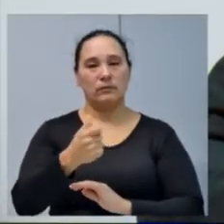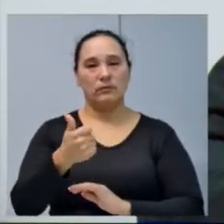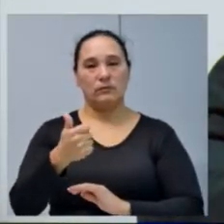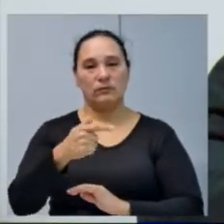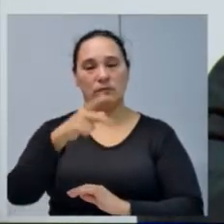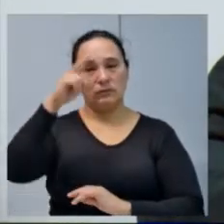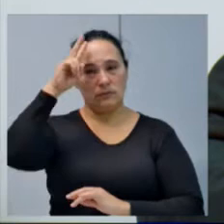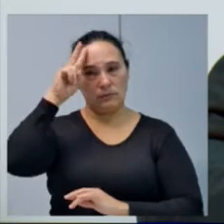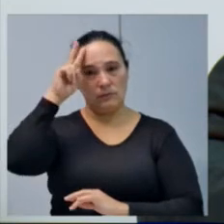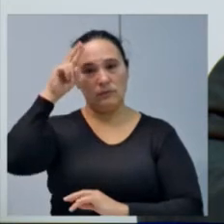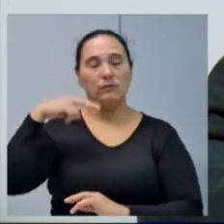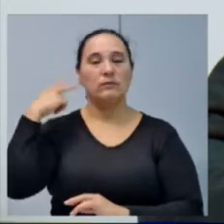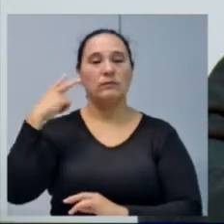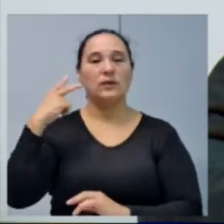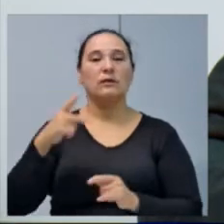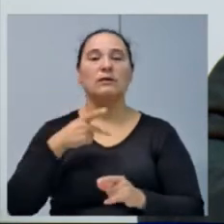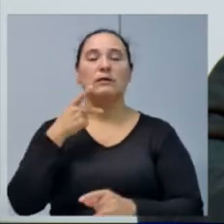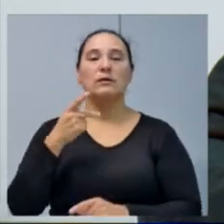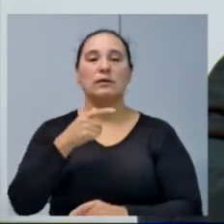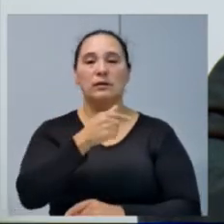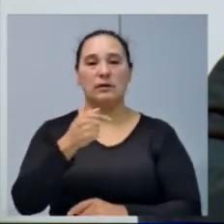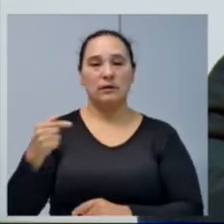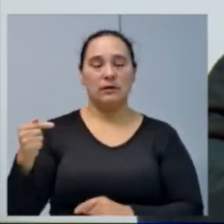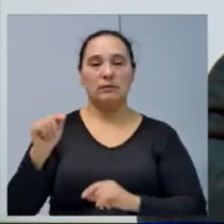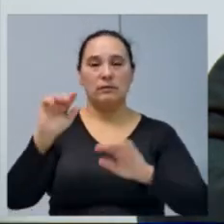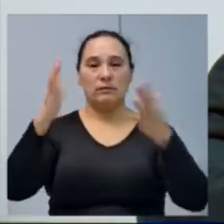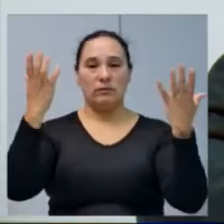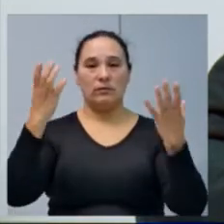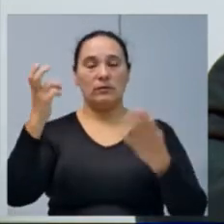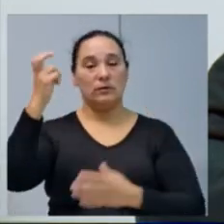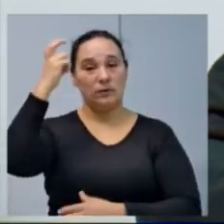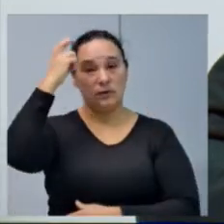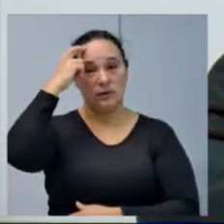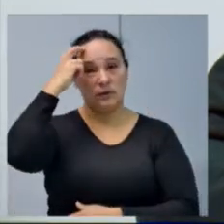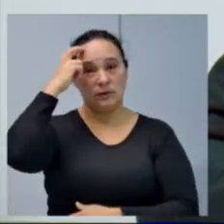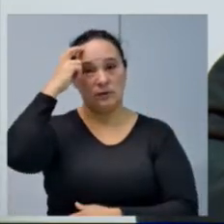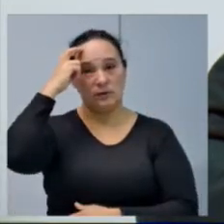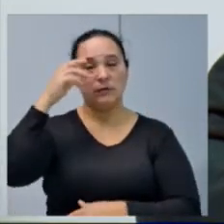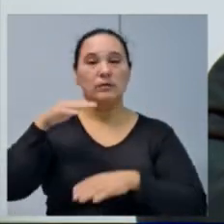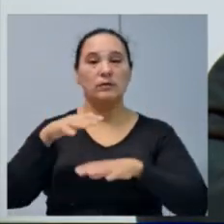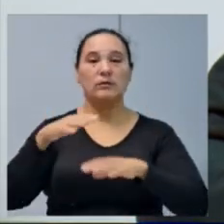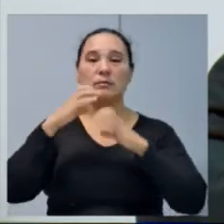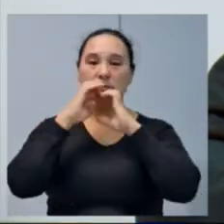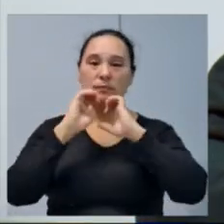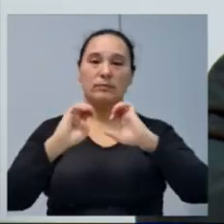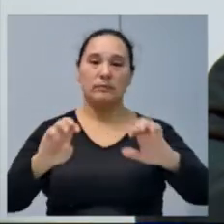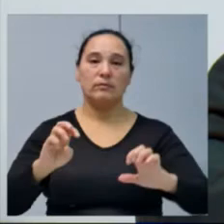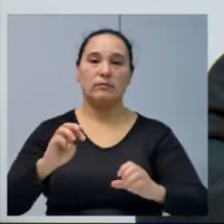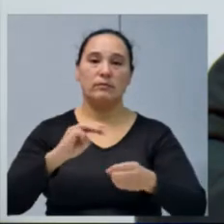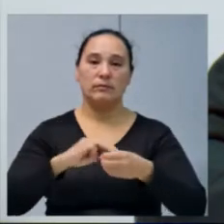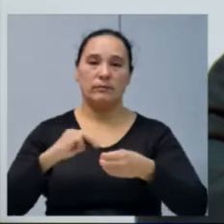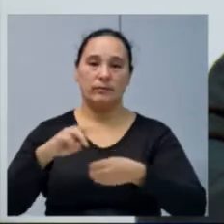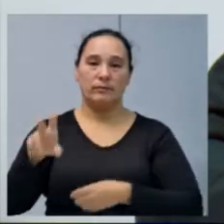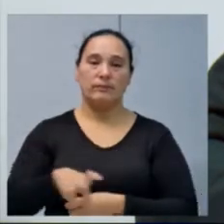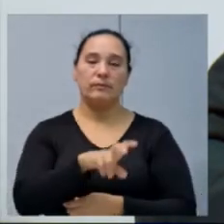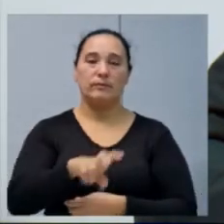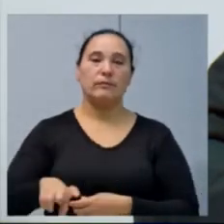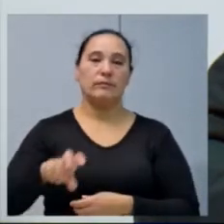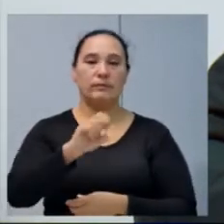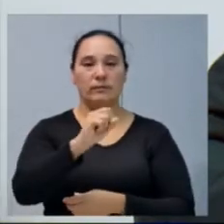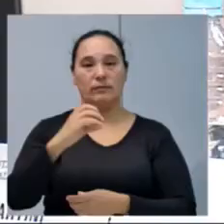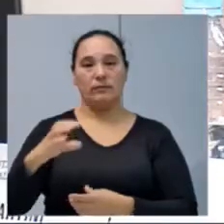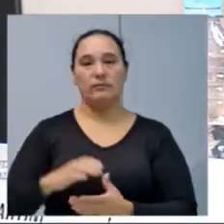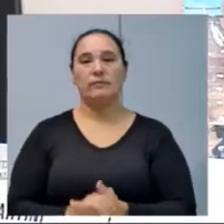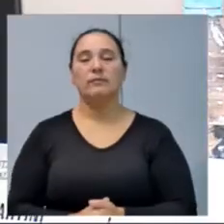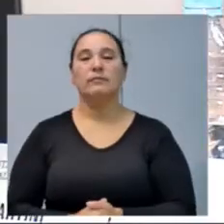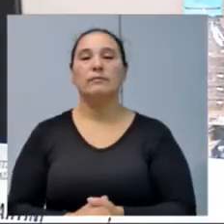Natal Busnello Moreira, que institui a semana de celebração da cultura e do movimento evangélico do município de Xenxerê, Santa Catarina.